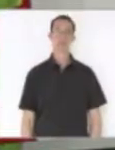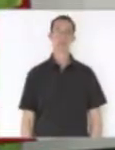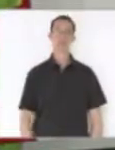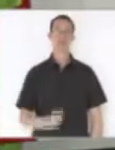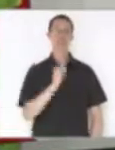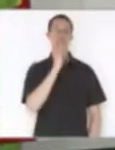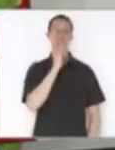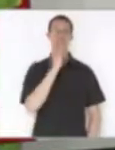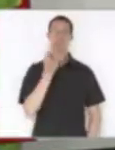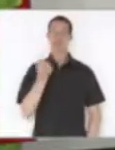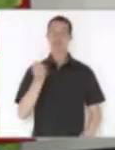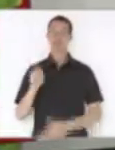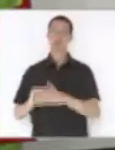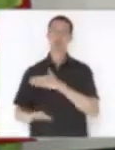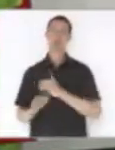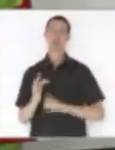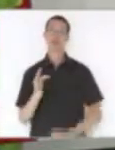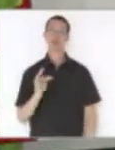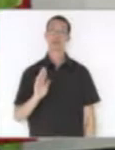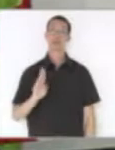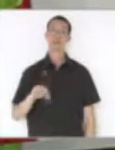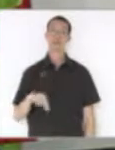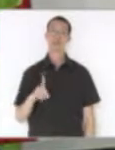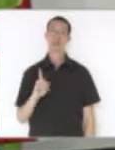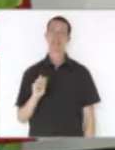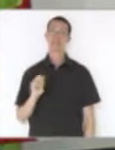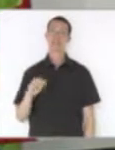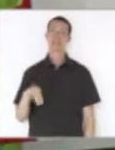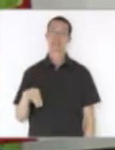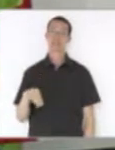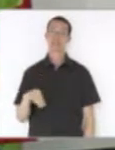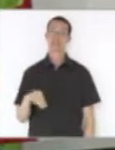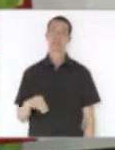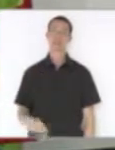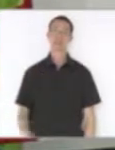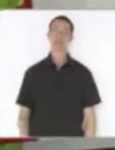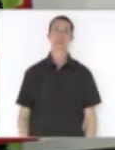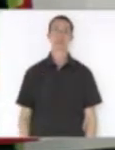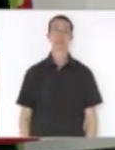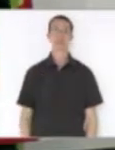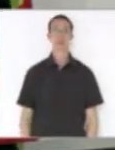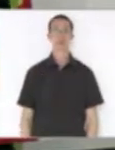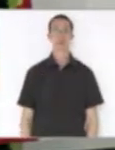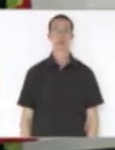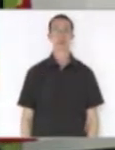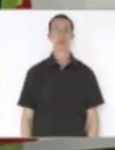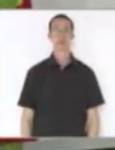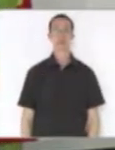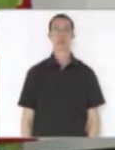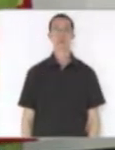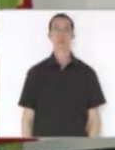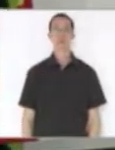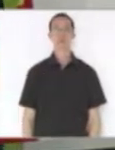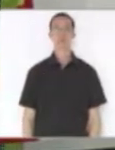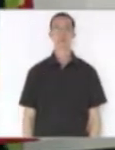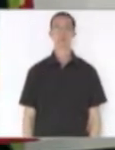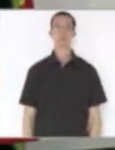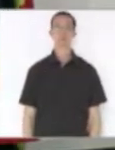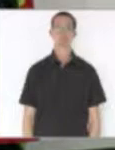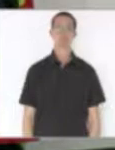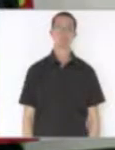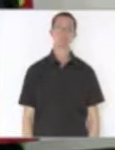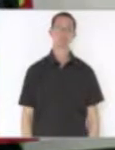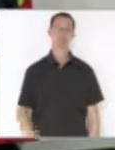Fundam, que tem aqui criticado. Ora, Santa Catarina deve uma